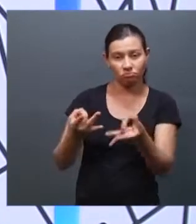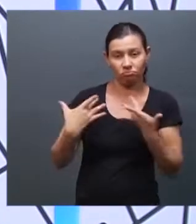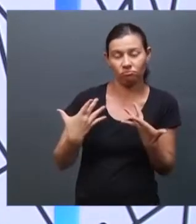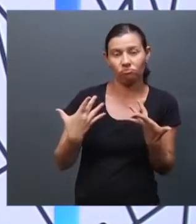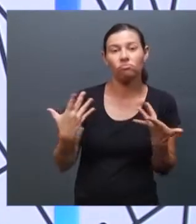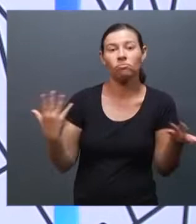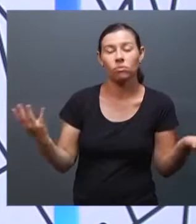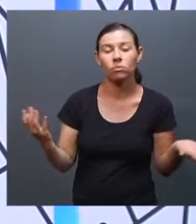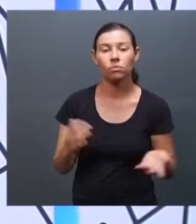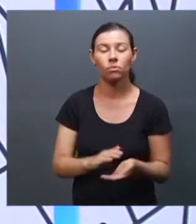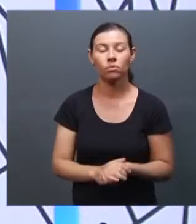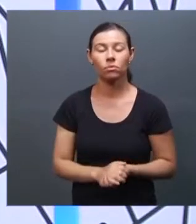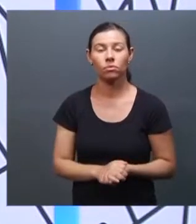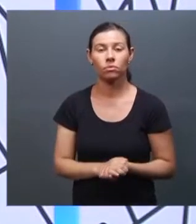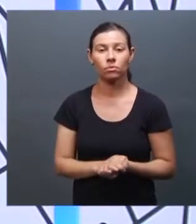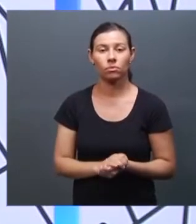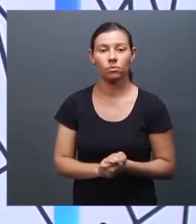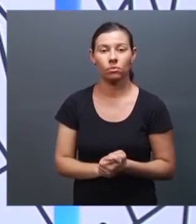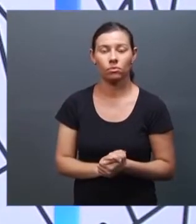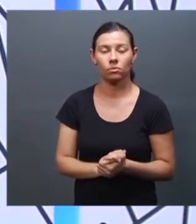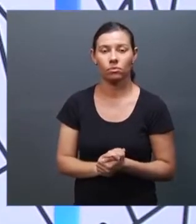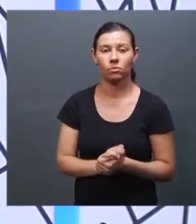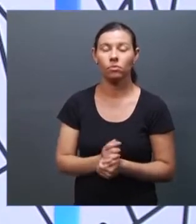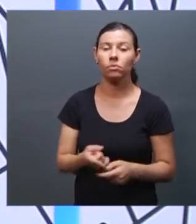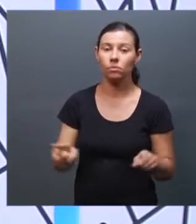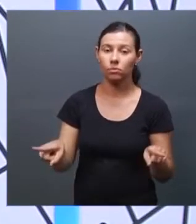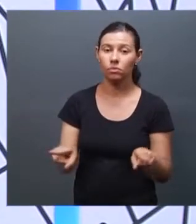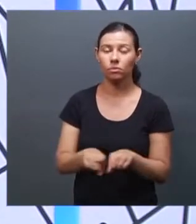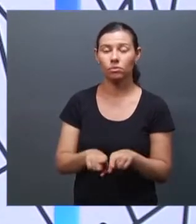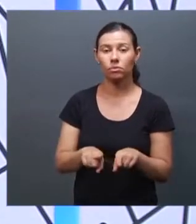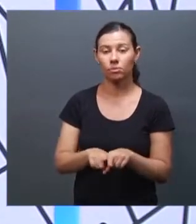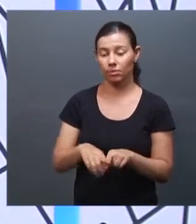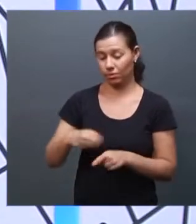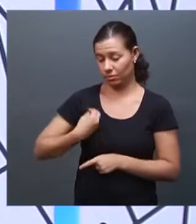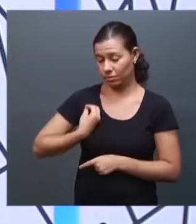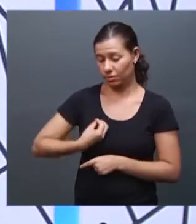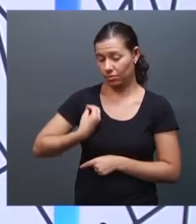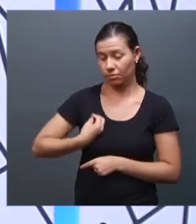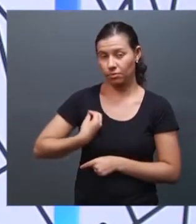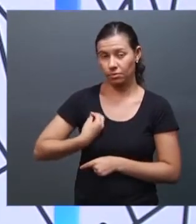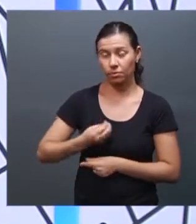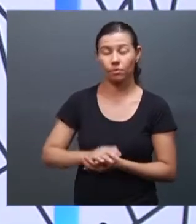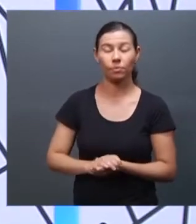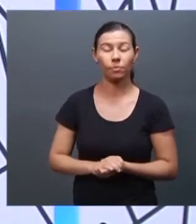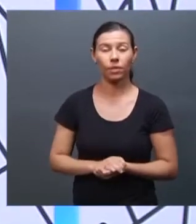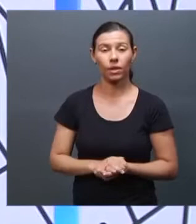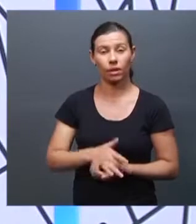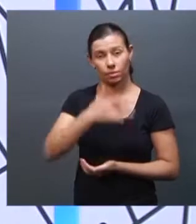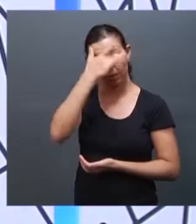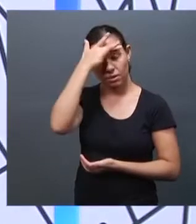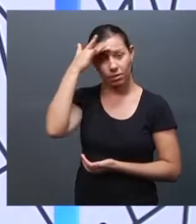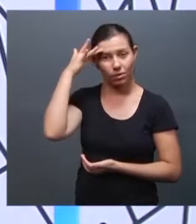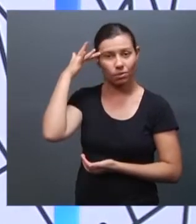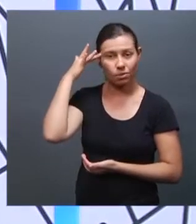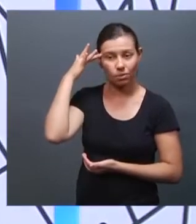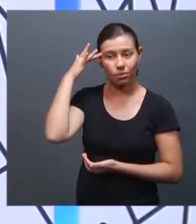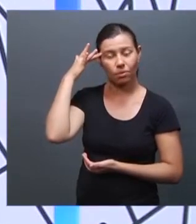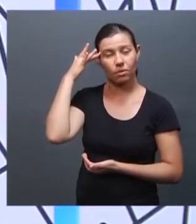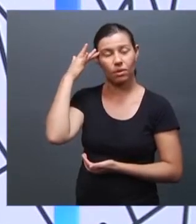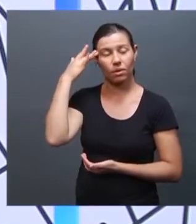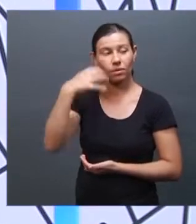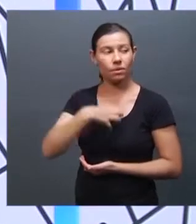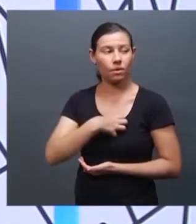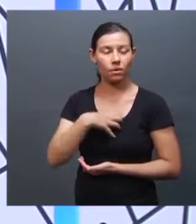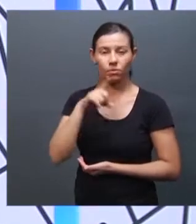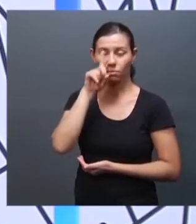da própria possibilidade de vida mesmo. Então, assim, as pessoas se percebendo mais ameaçadas